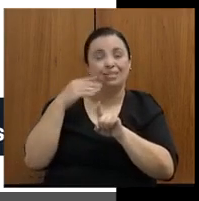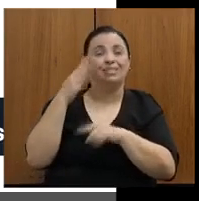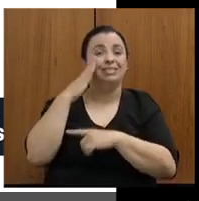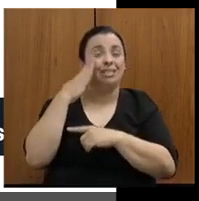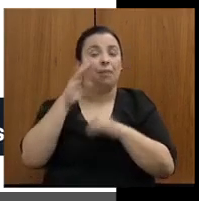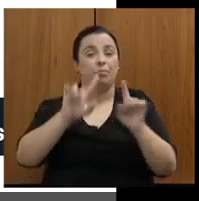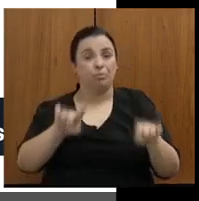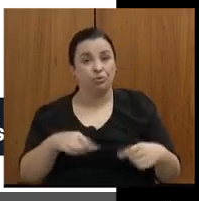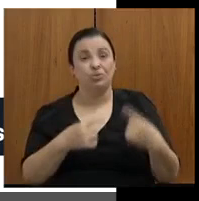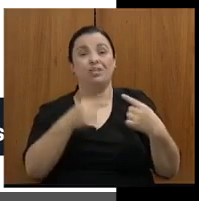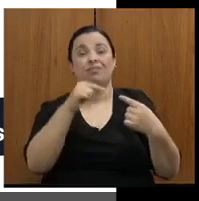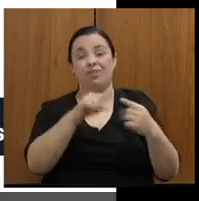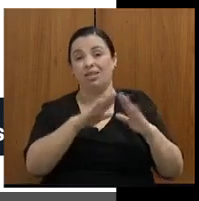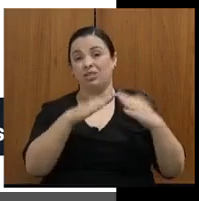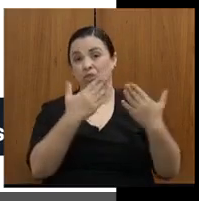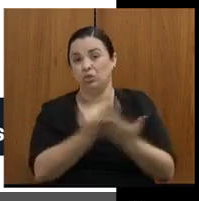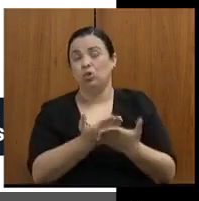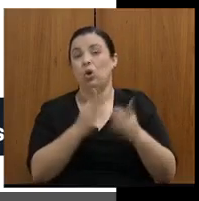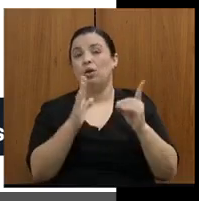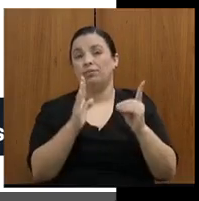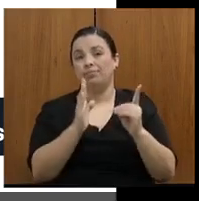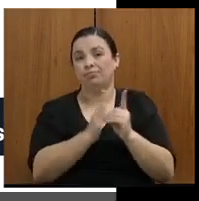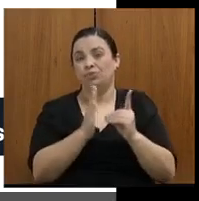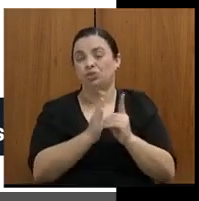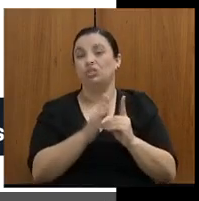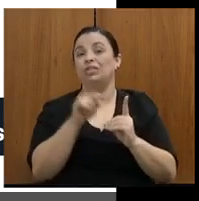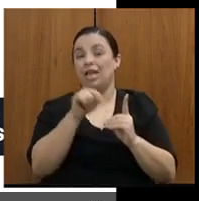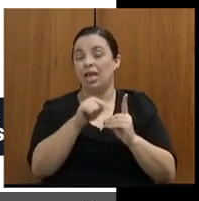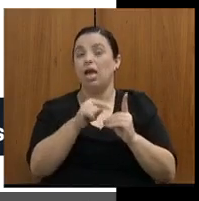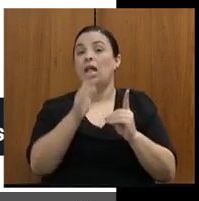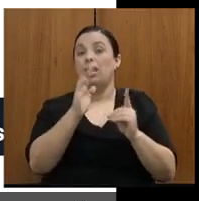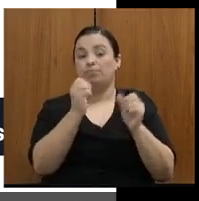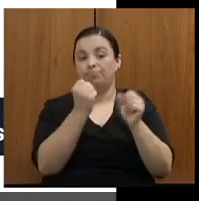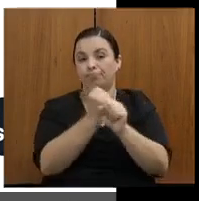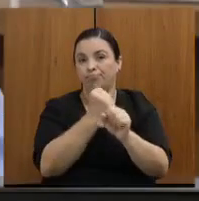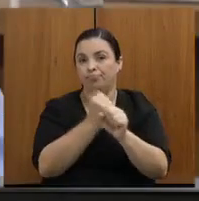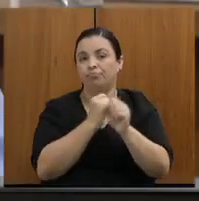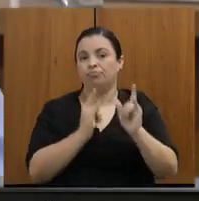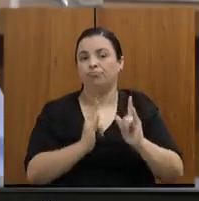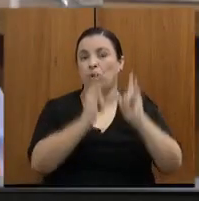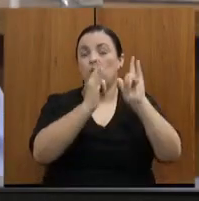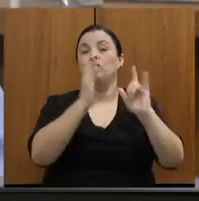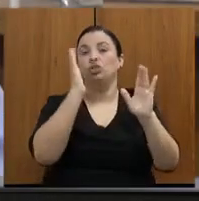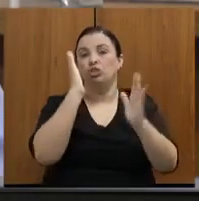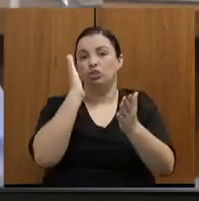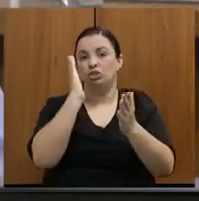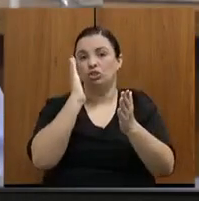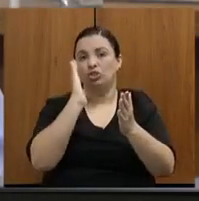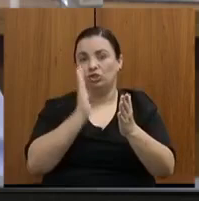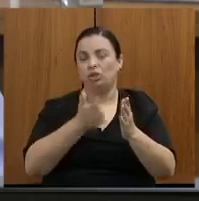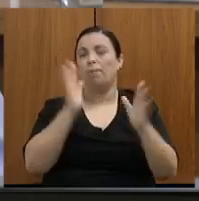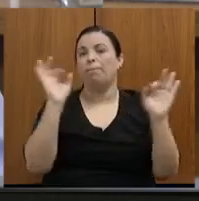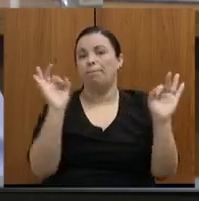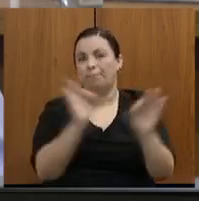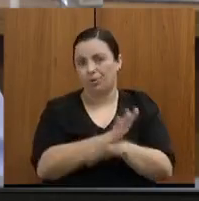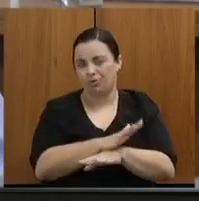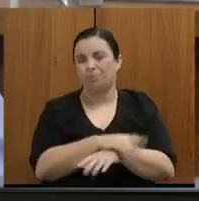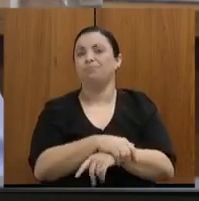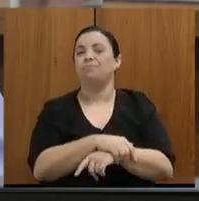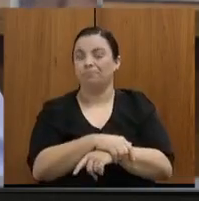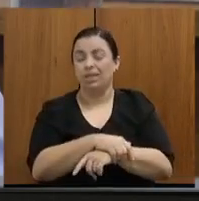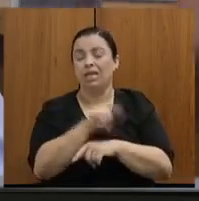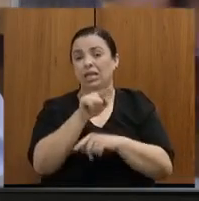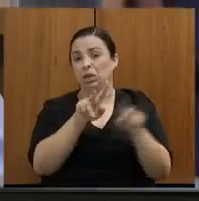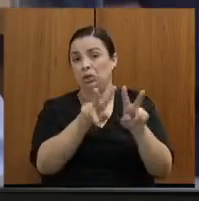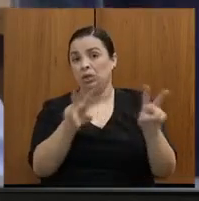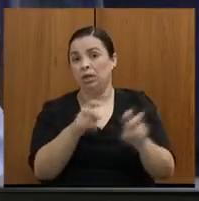desafio, essas escolas foram também concluídas. Caramba! E é um tema, enfim, muito importante, até porque é